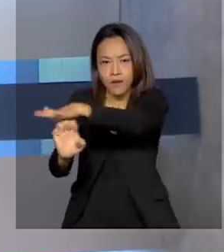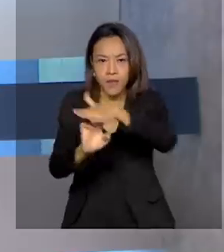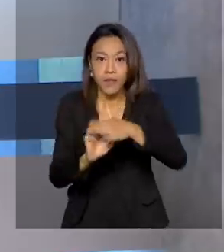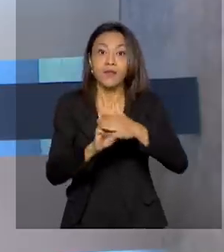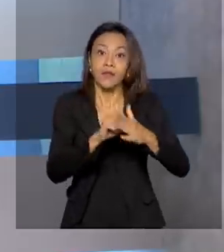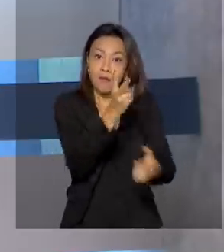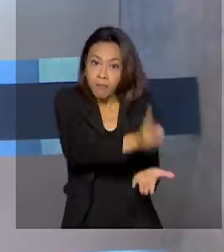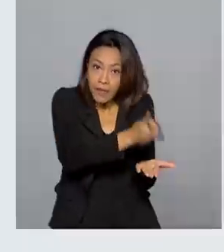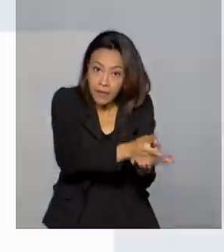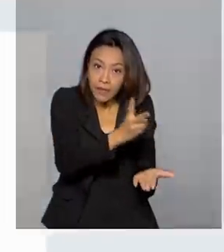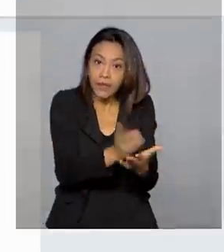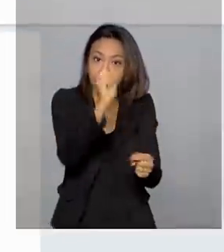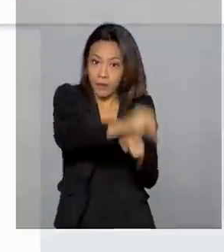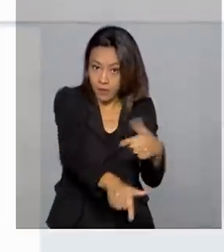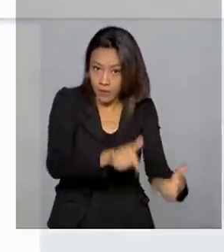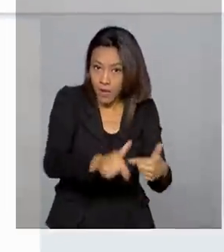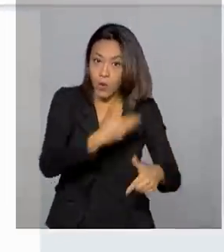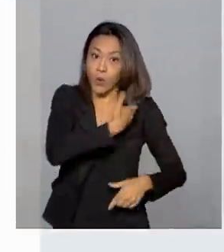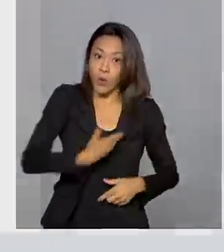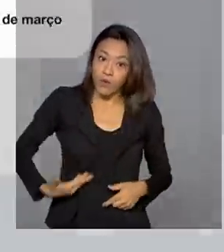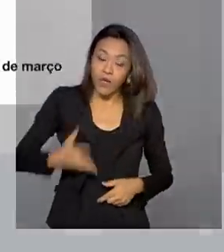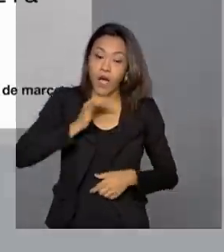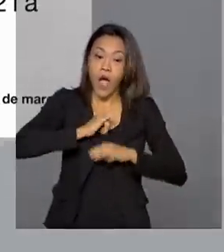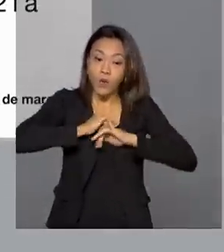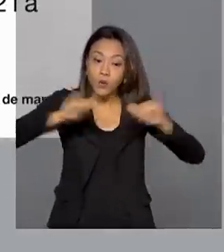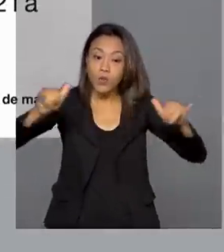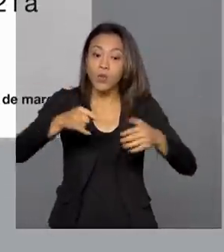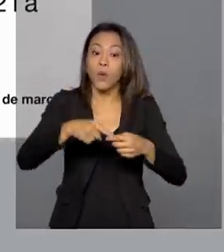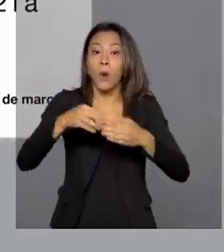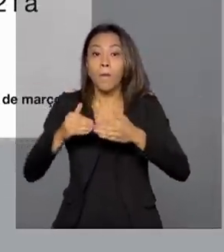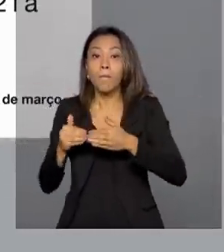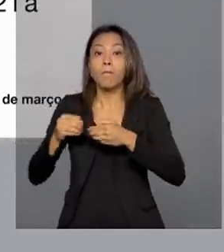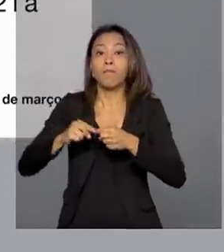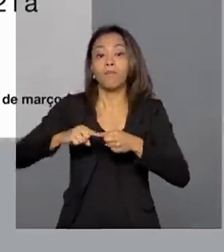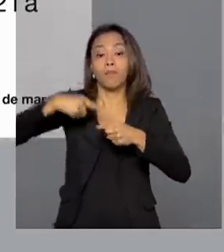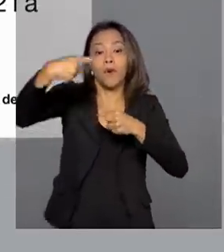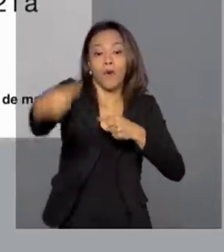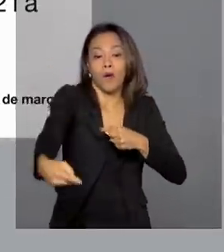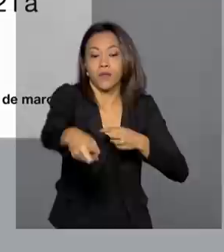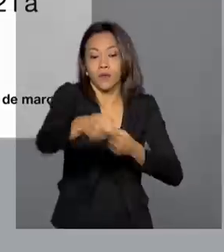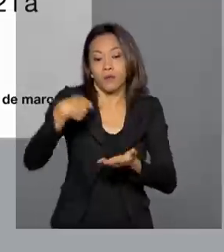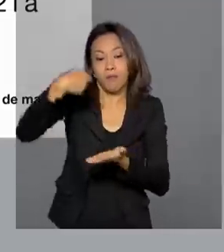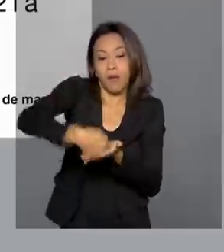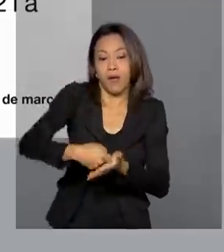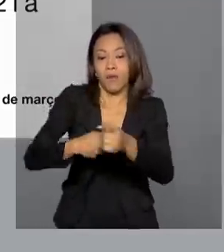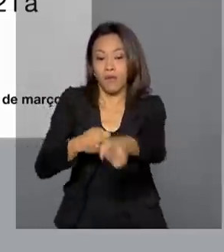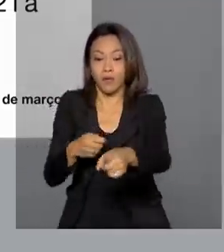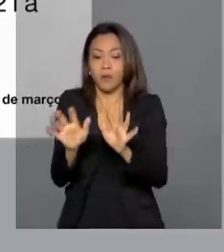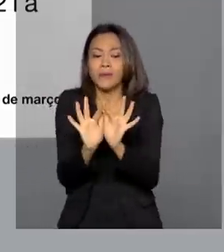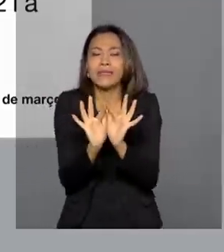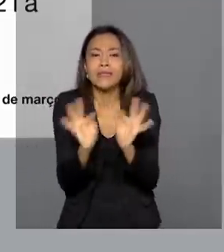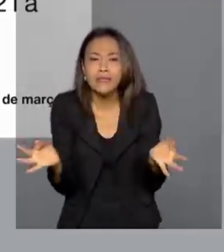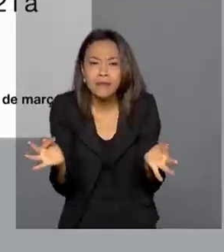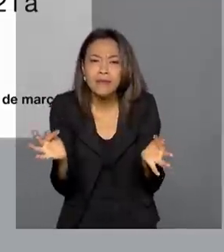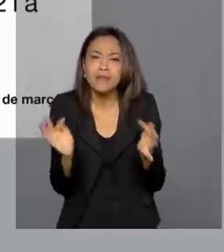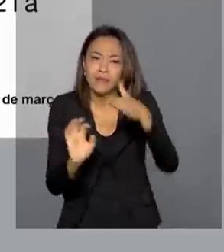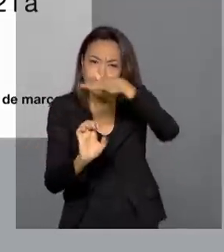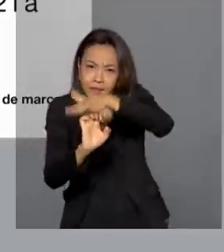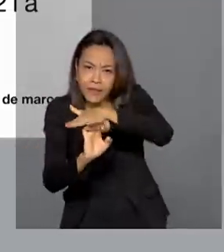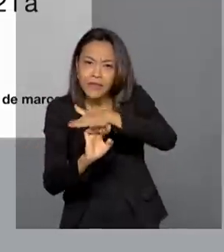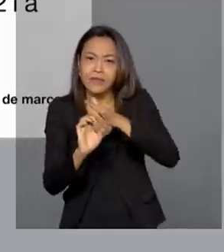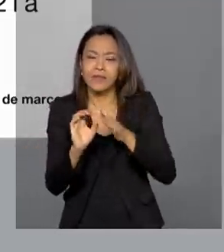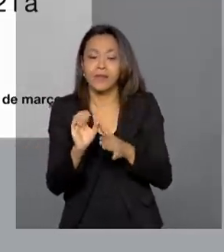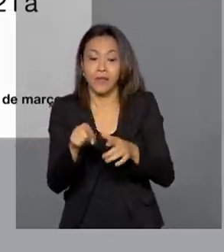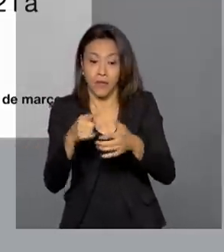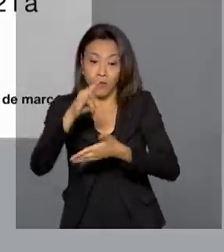pandemia, o governo anunciou a prorrogação do pagamento do Simples Nacional. O presidente Jair Bolsonaro explicou que a medida vai